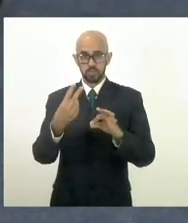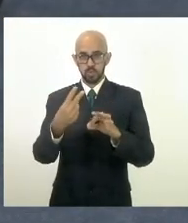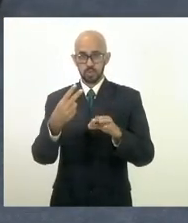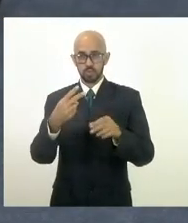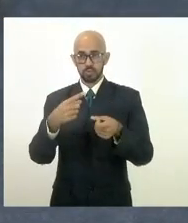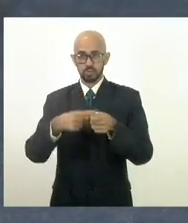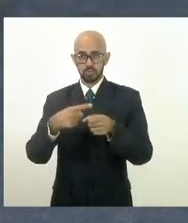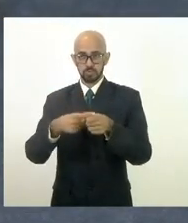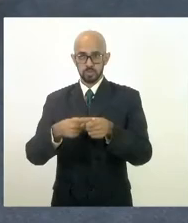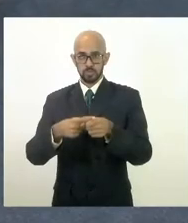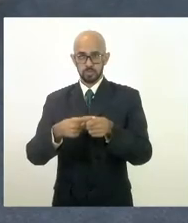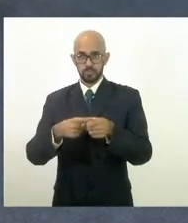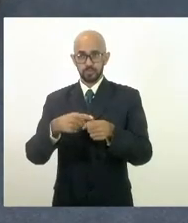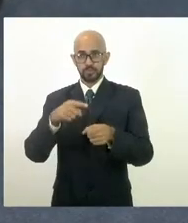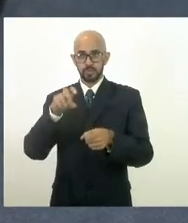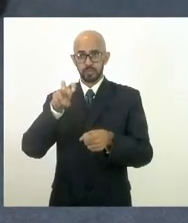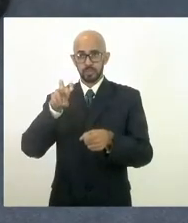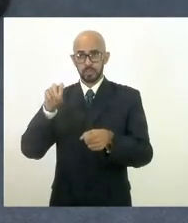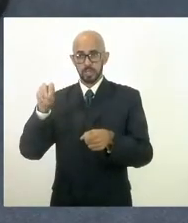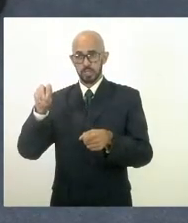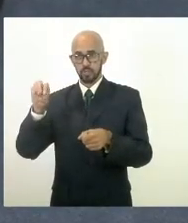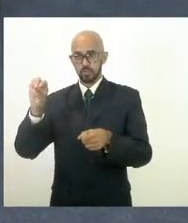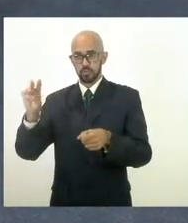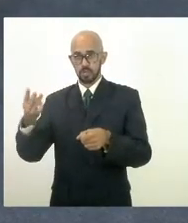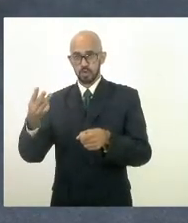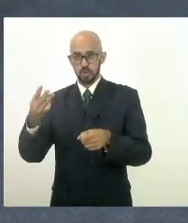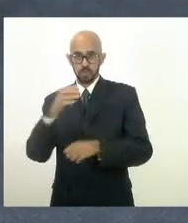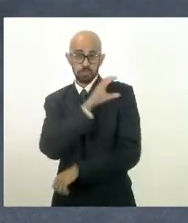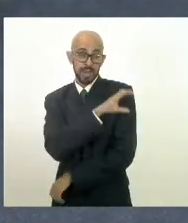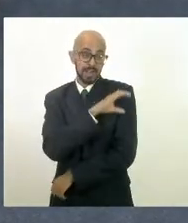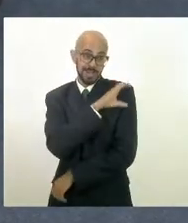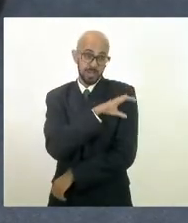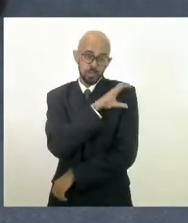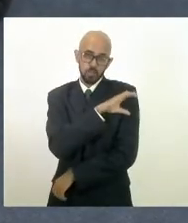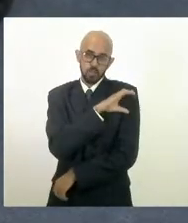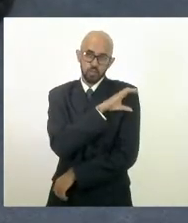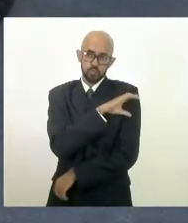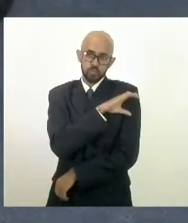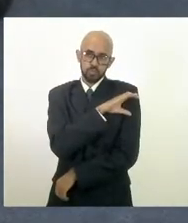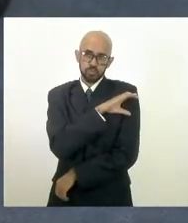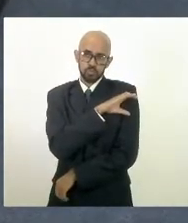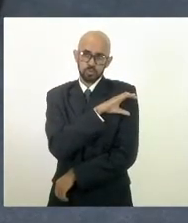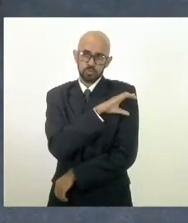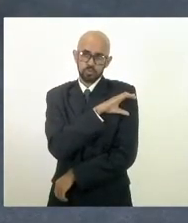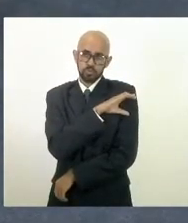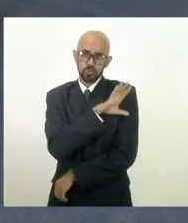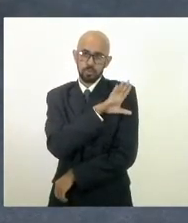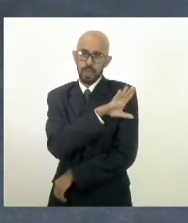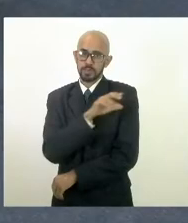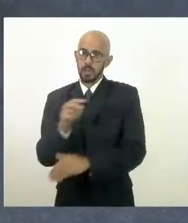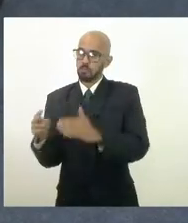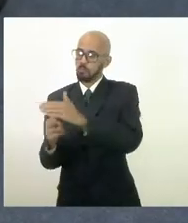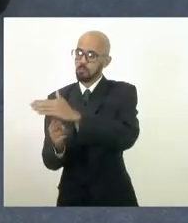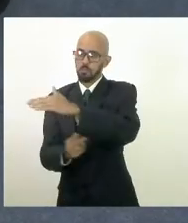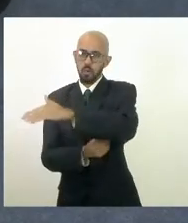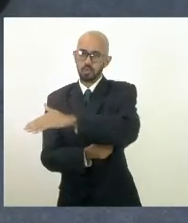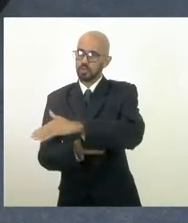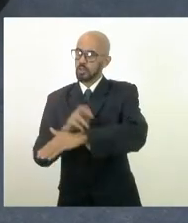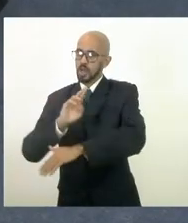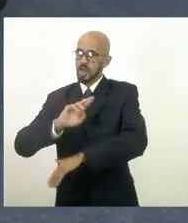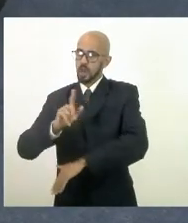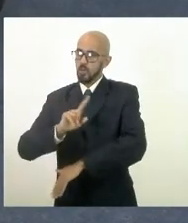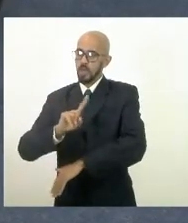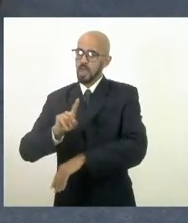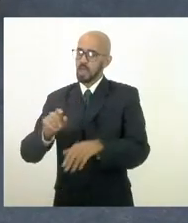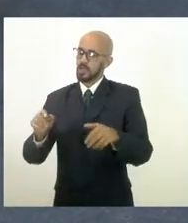500 milhões para o município de Campos o governador liberou a ponte não está inserida nos 500